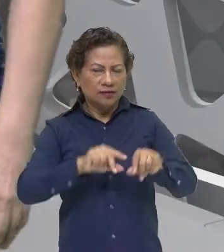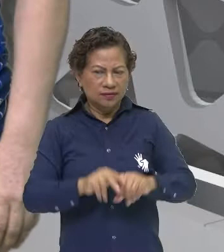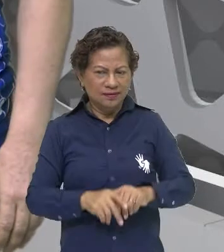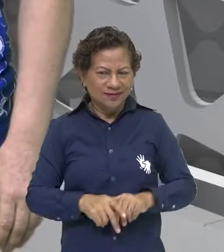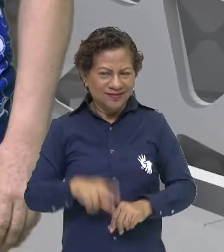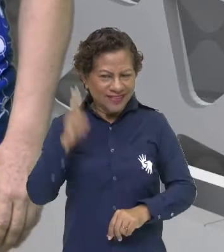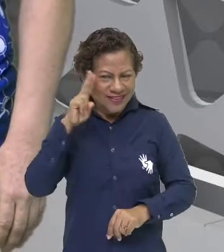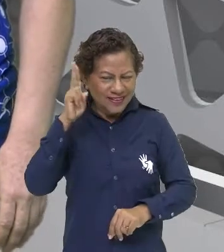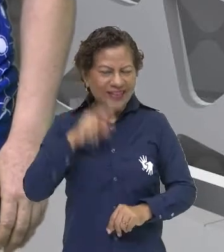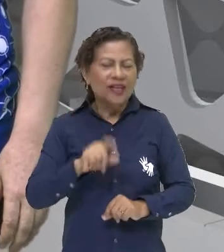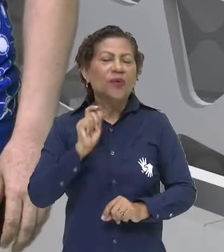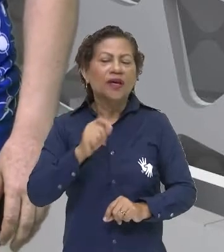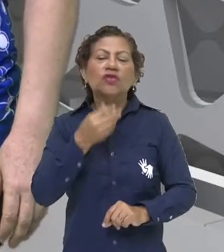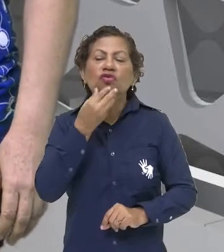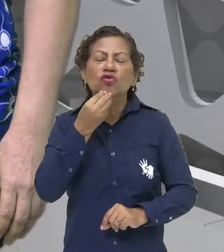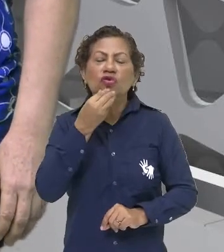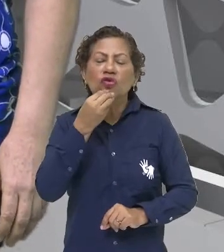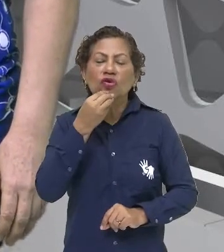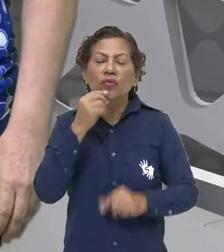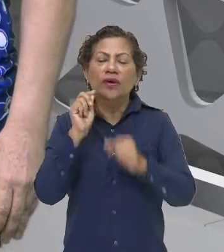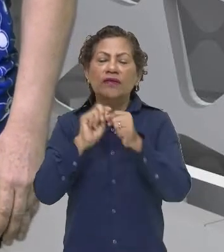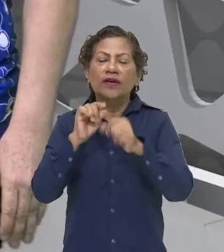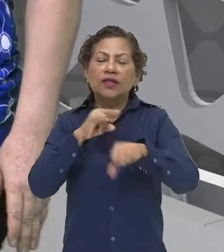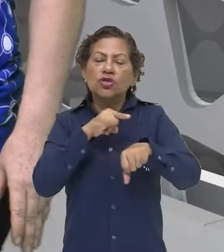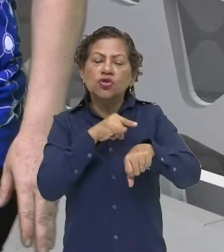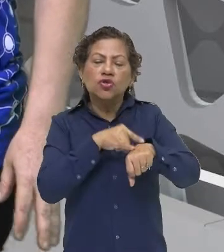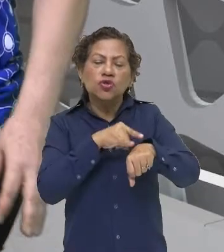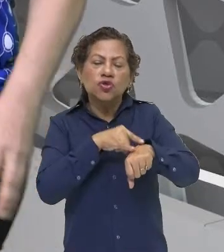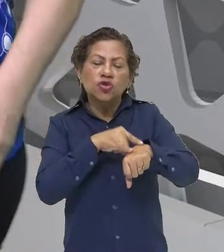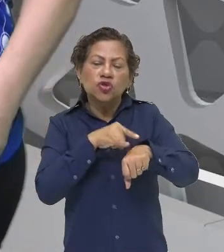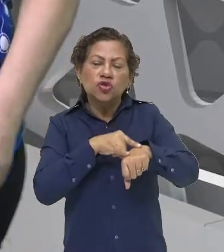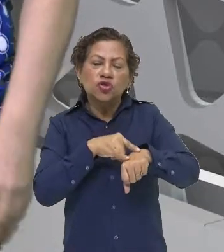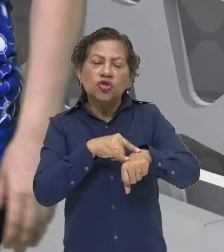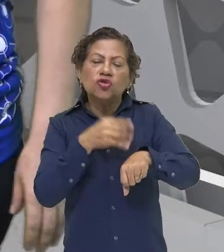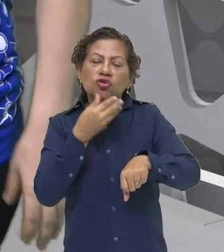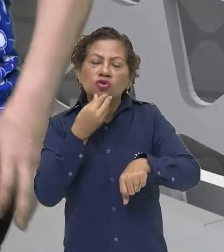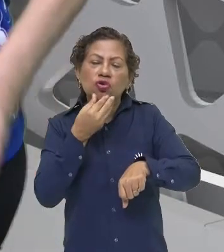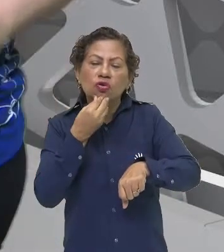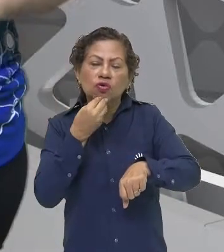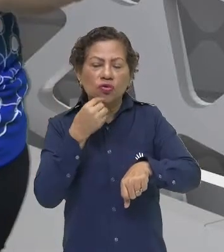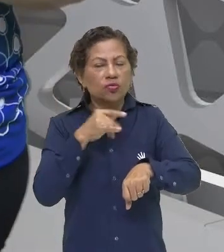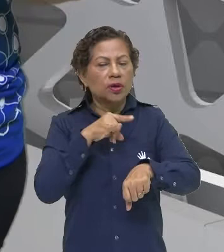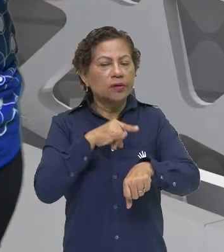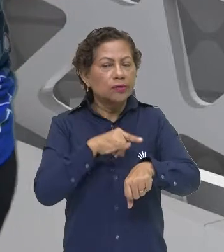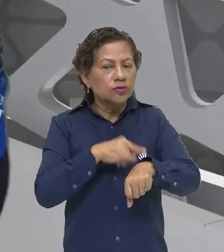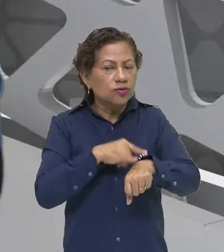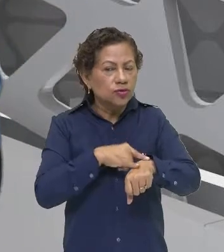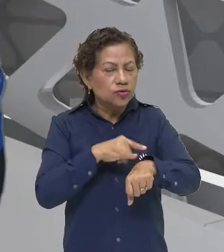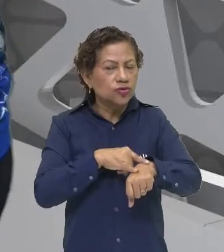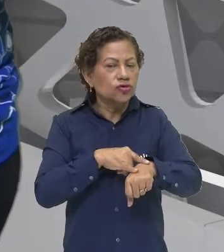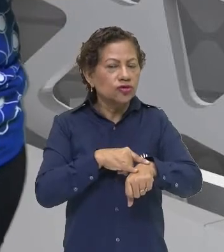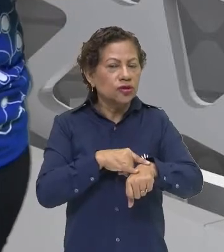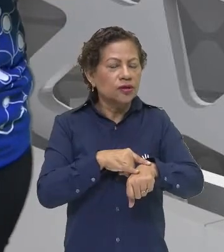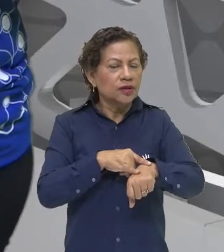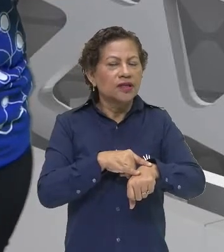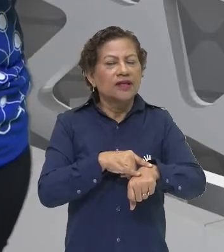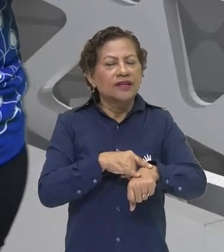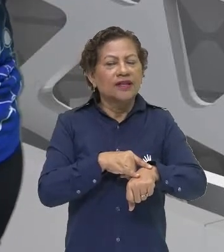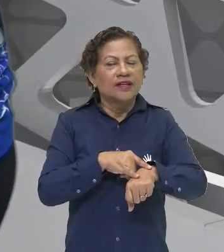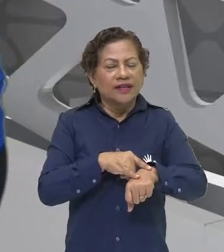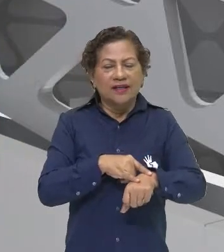mictório, gente. Então, é um mictório masculino que o artista pegou,